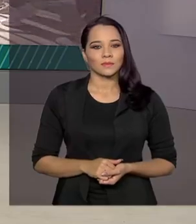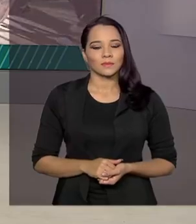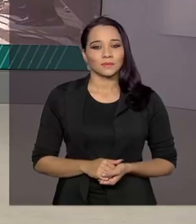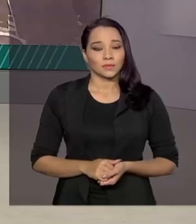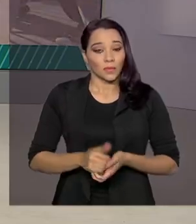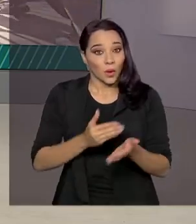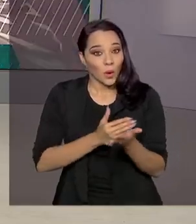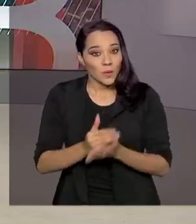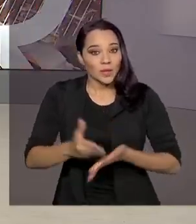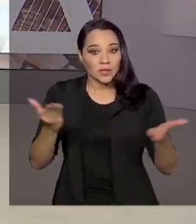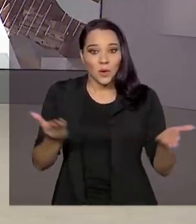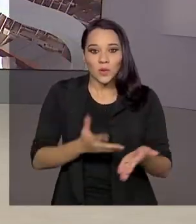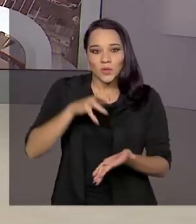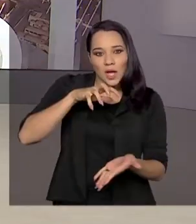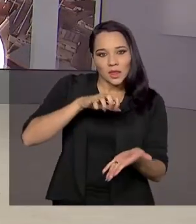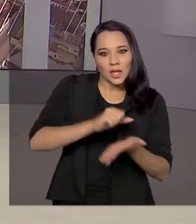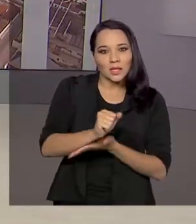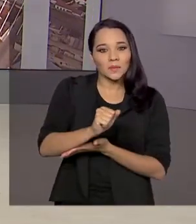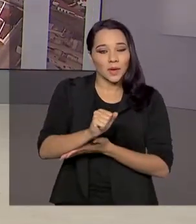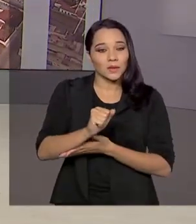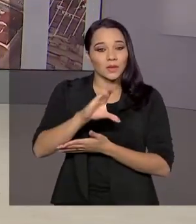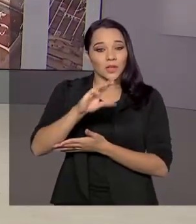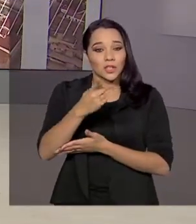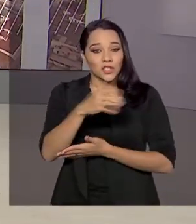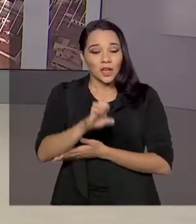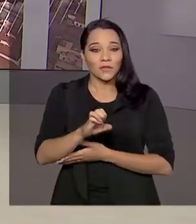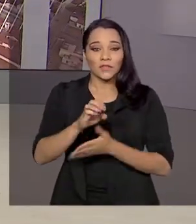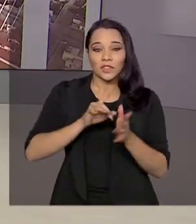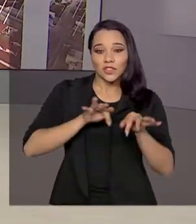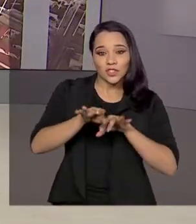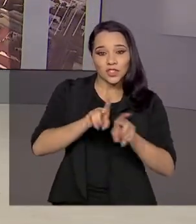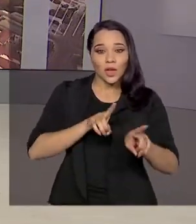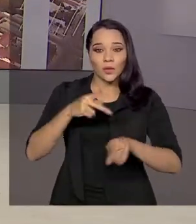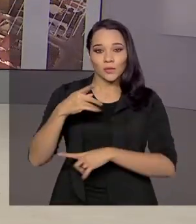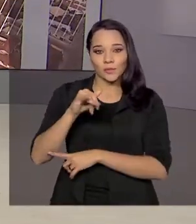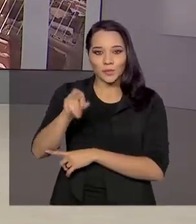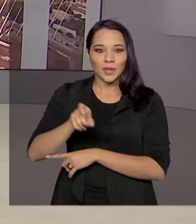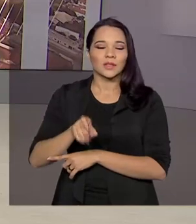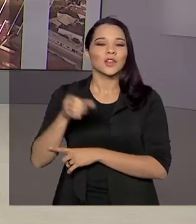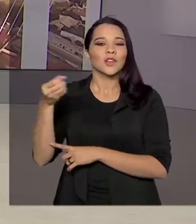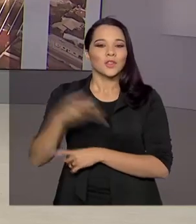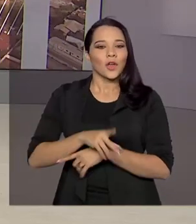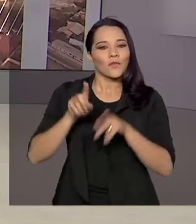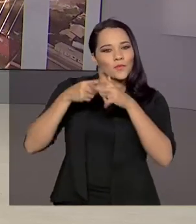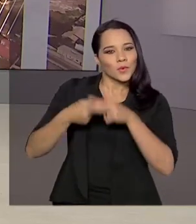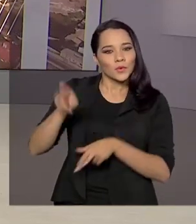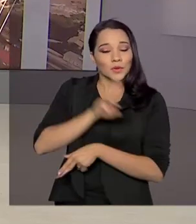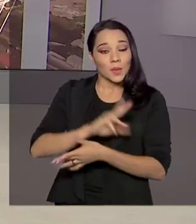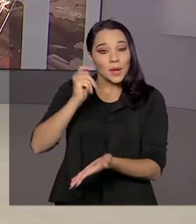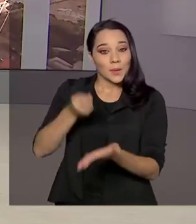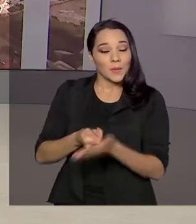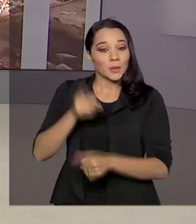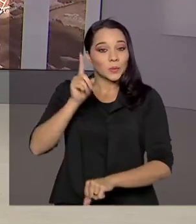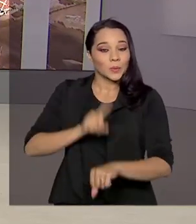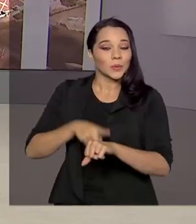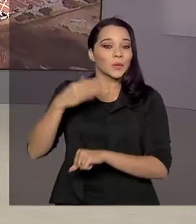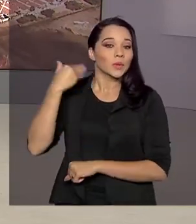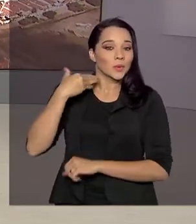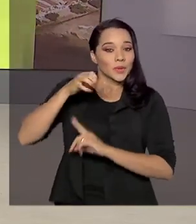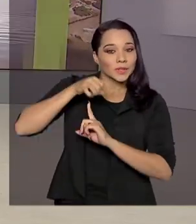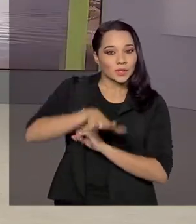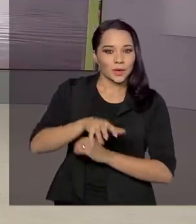Começa hoje o cadastramento das chaves digitais do PIX, a nova ferramenta de pagamentos instantâneos do Banco Central.